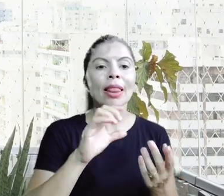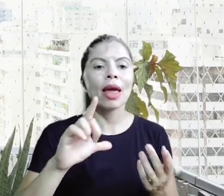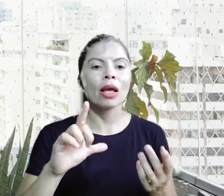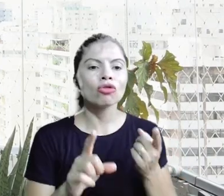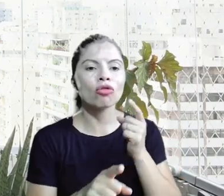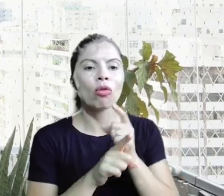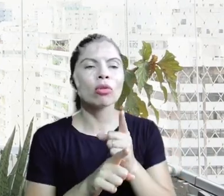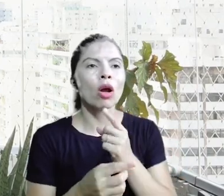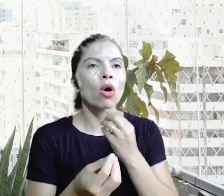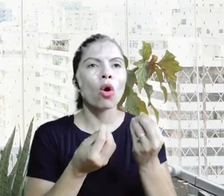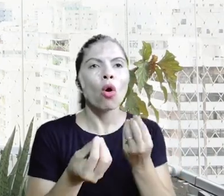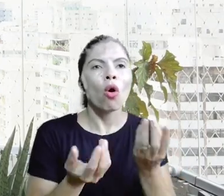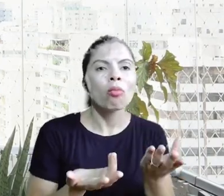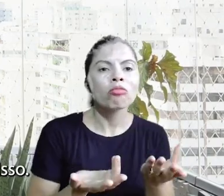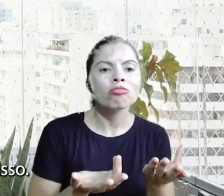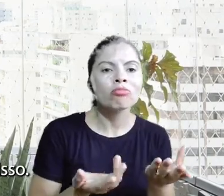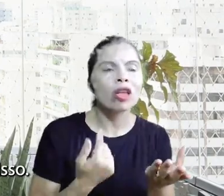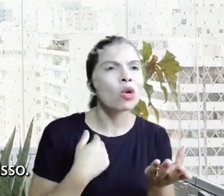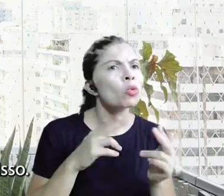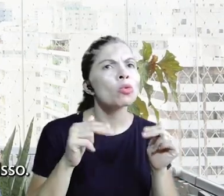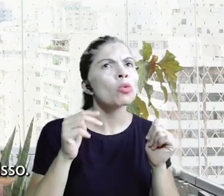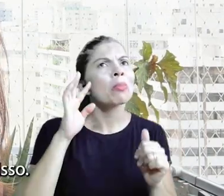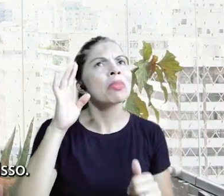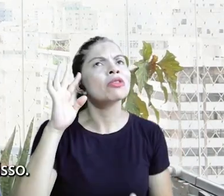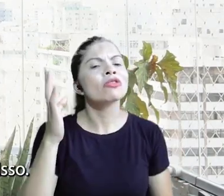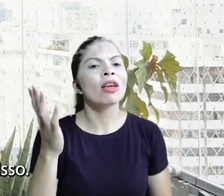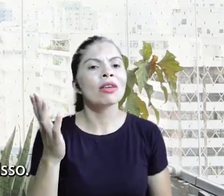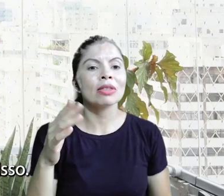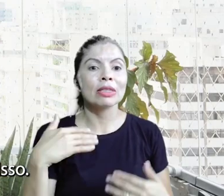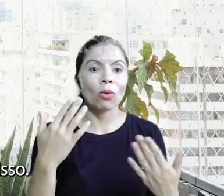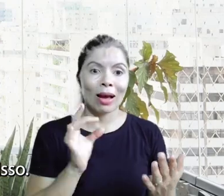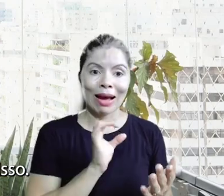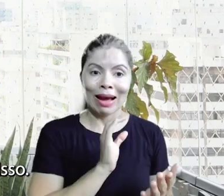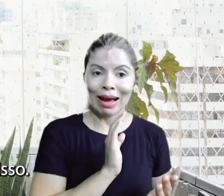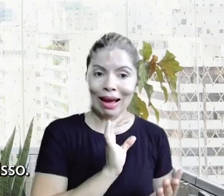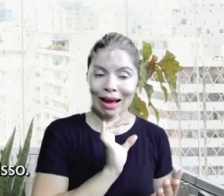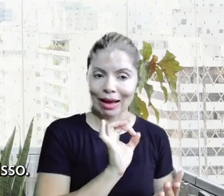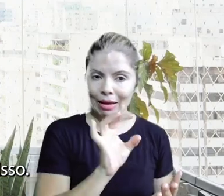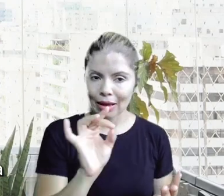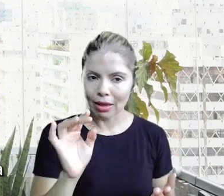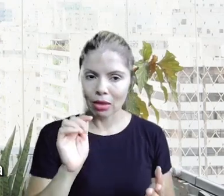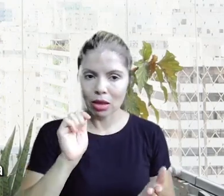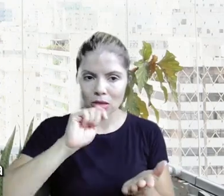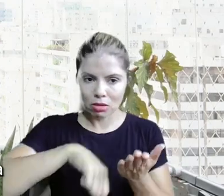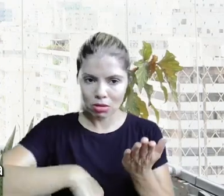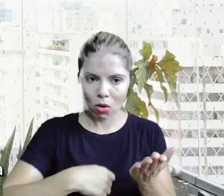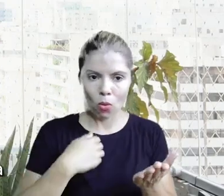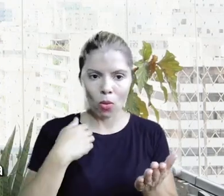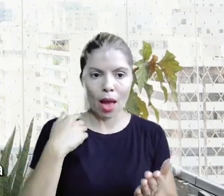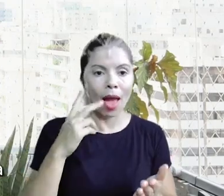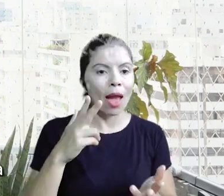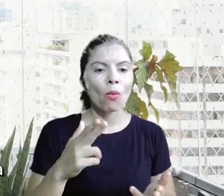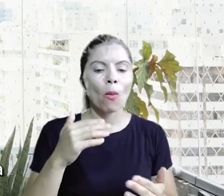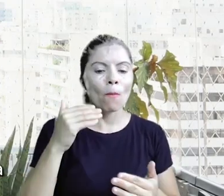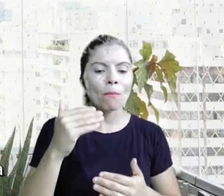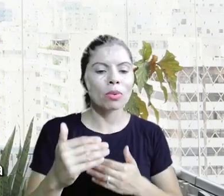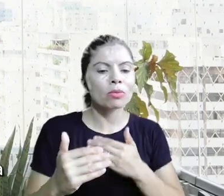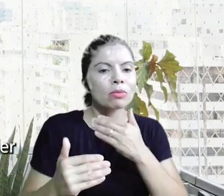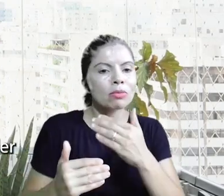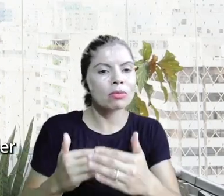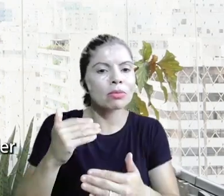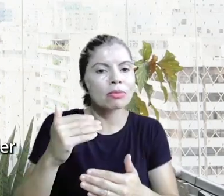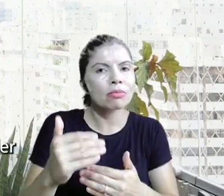achar o seu cliente eu pensava nossa também não refleti isso e cada processo que eu me inscrevia era um